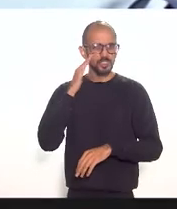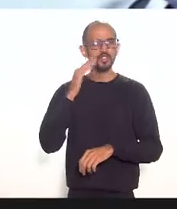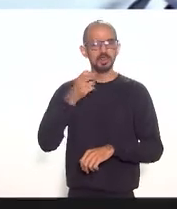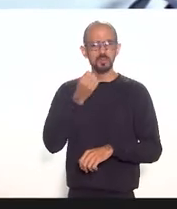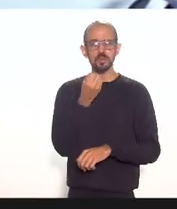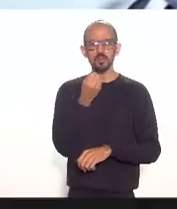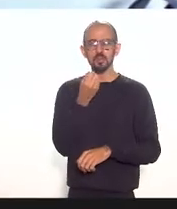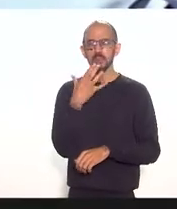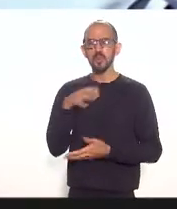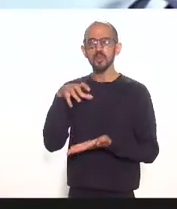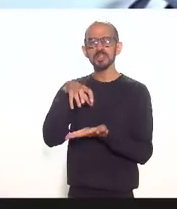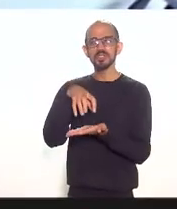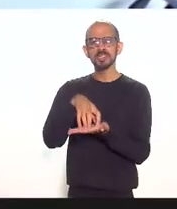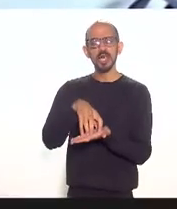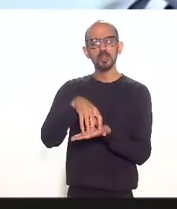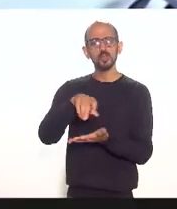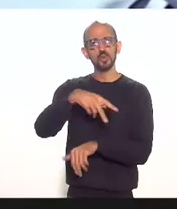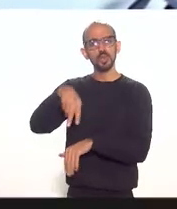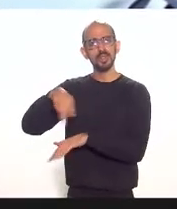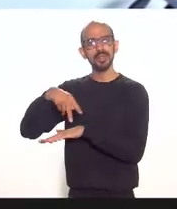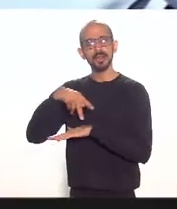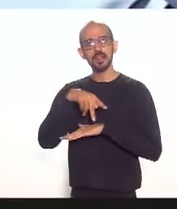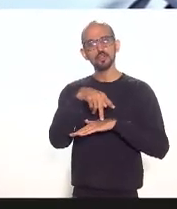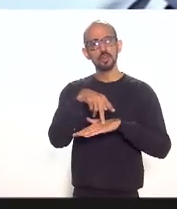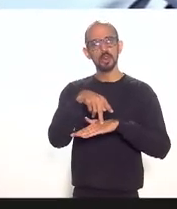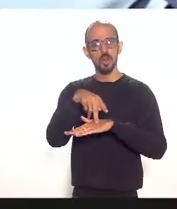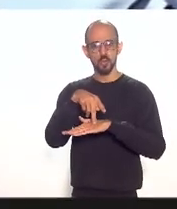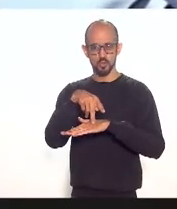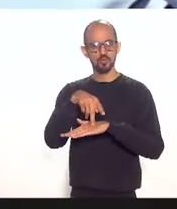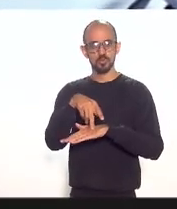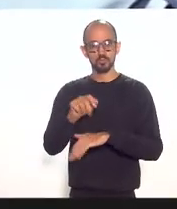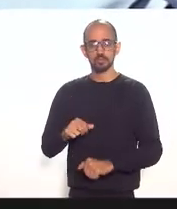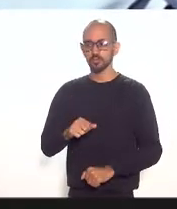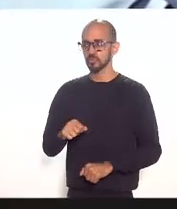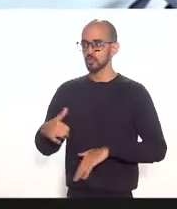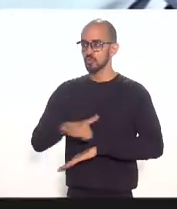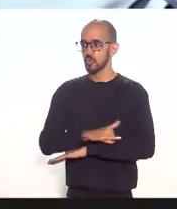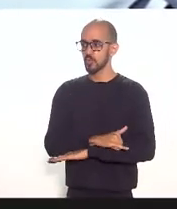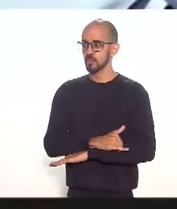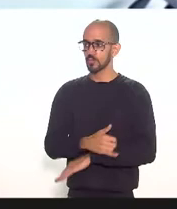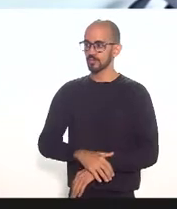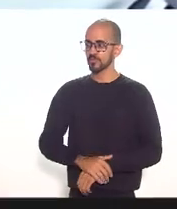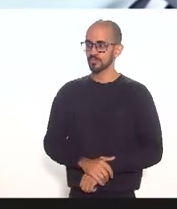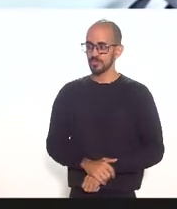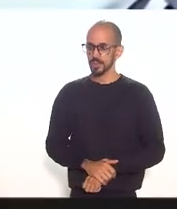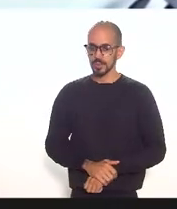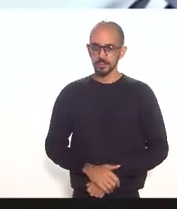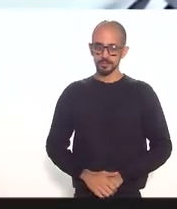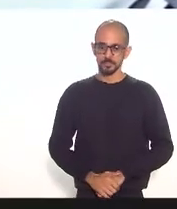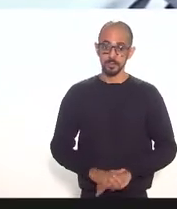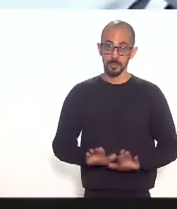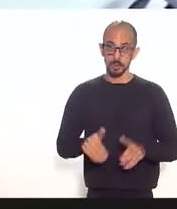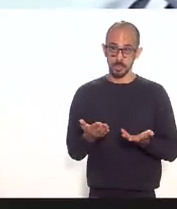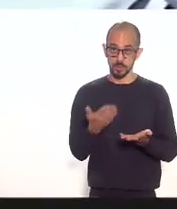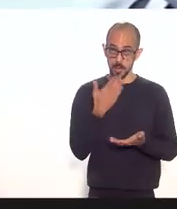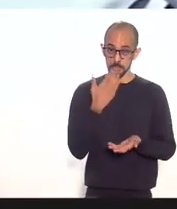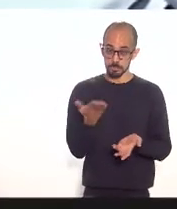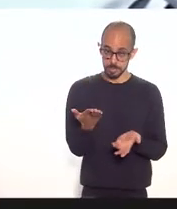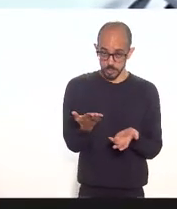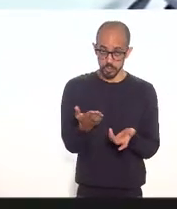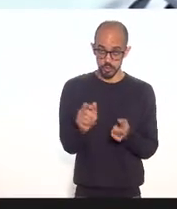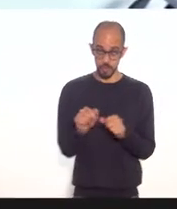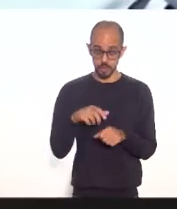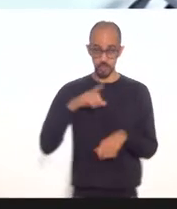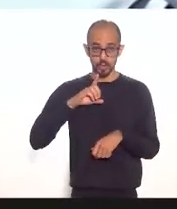tá anotado bom deixa aqui continuar vou solicitar o